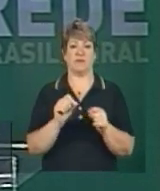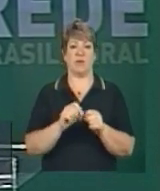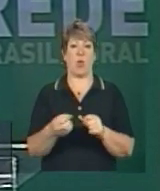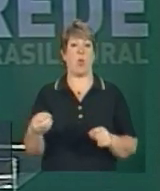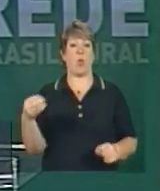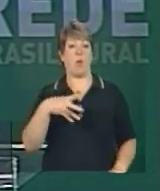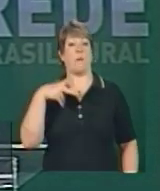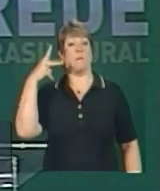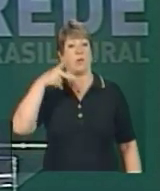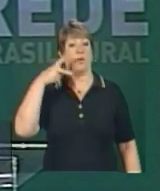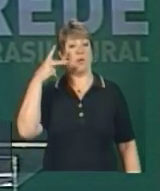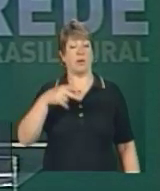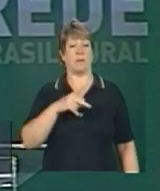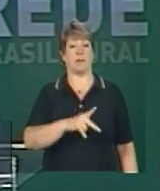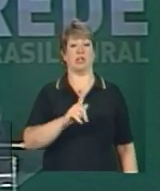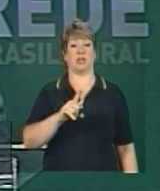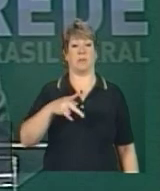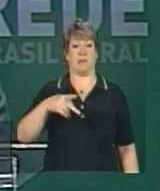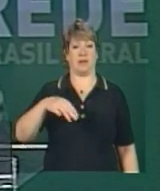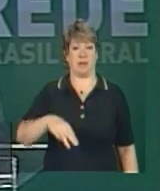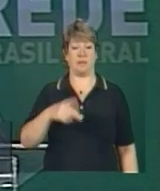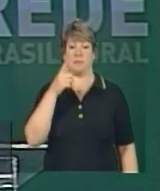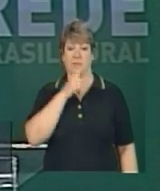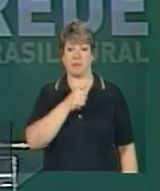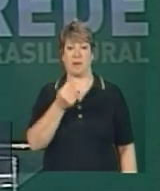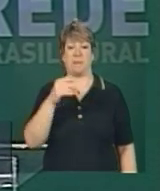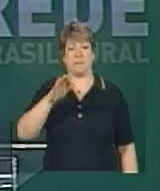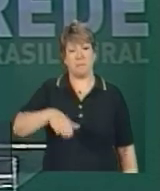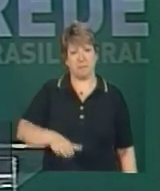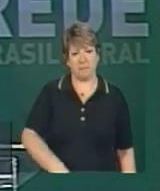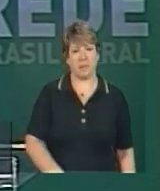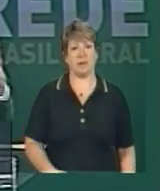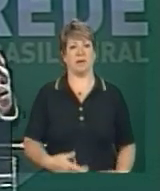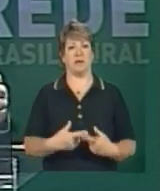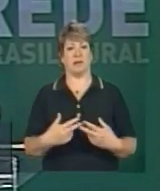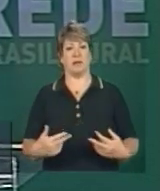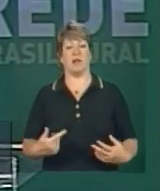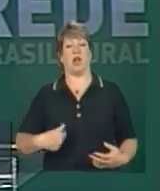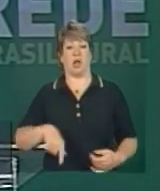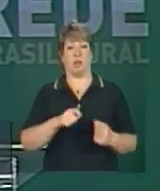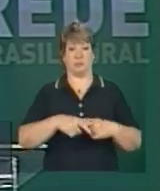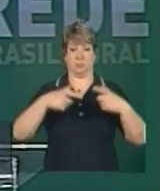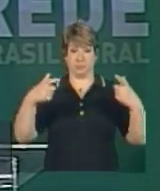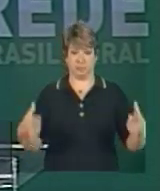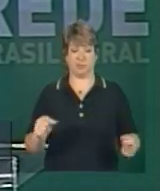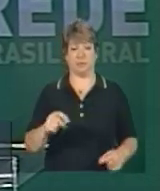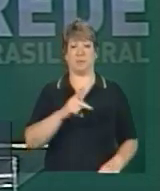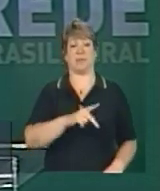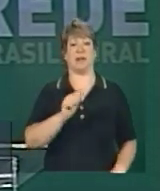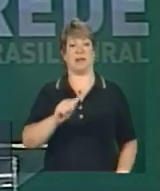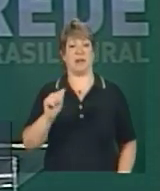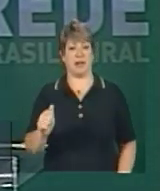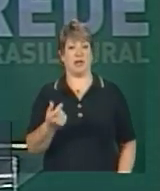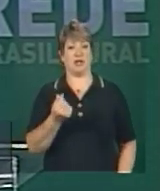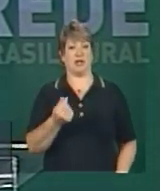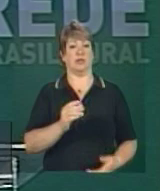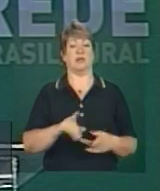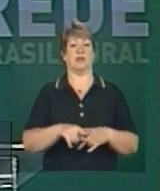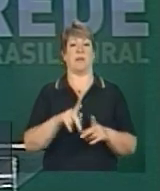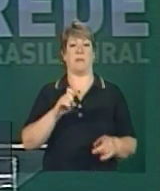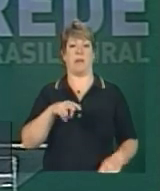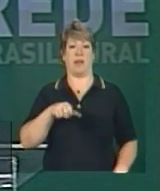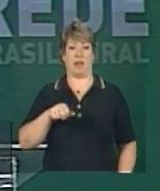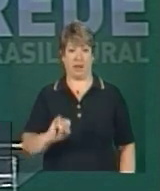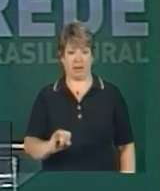política que é a PGPM, garantindo preços mínimos. Nós ampliamos os recursos do PAA e do PNAE,